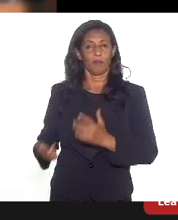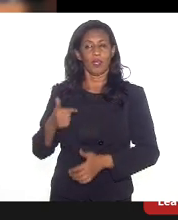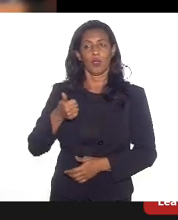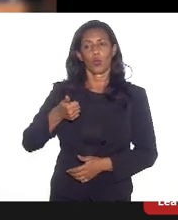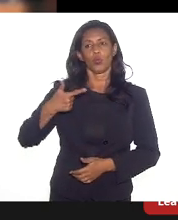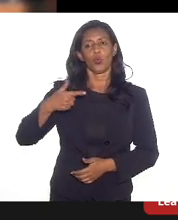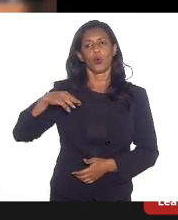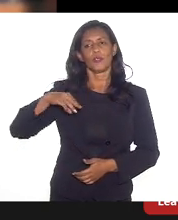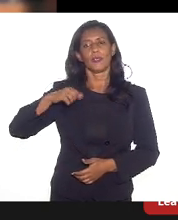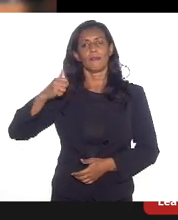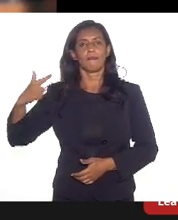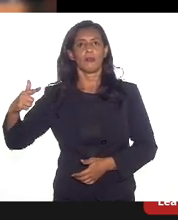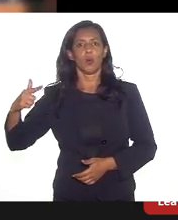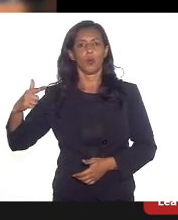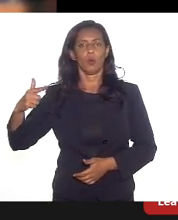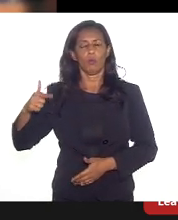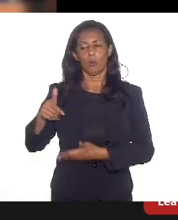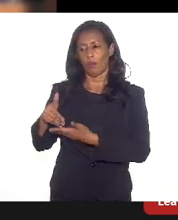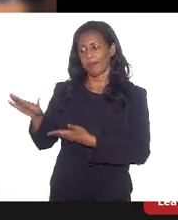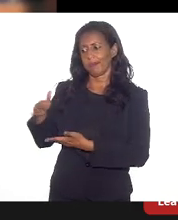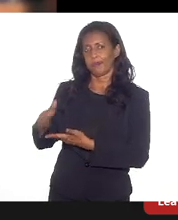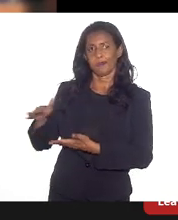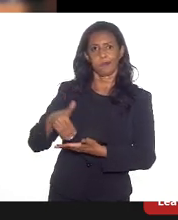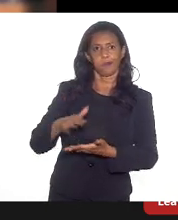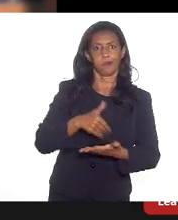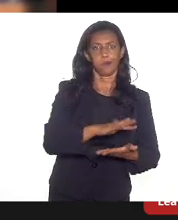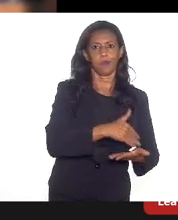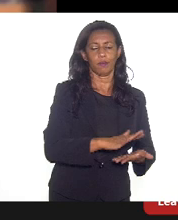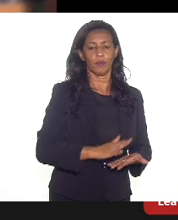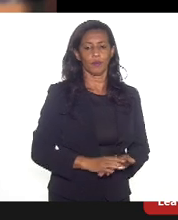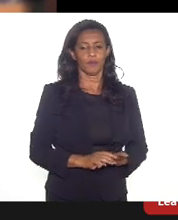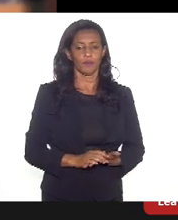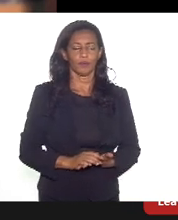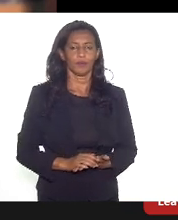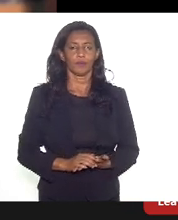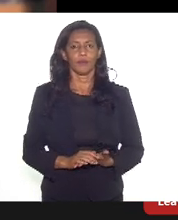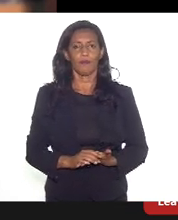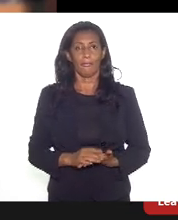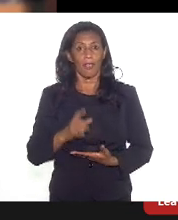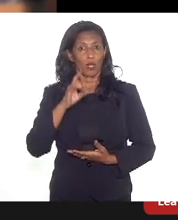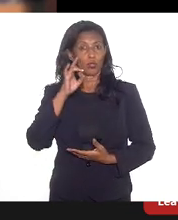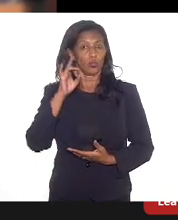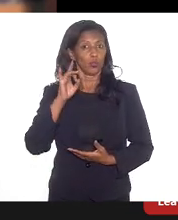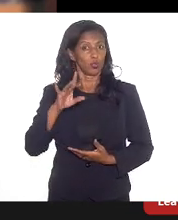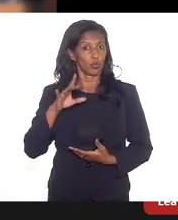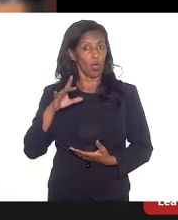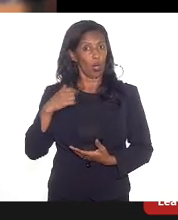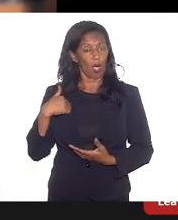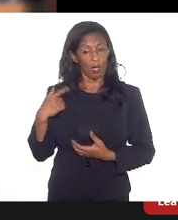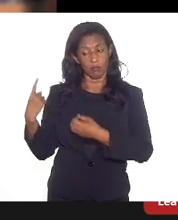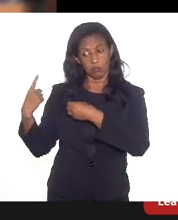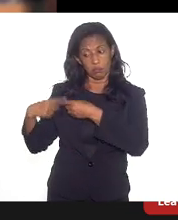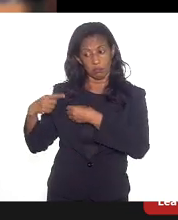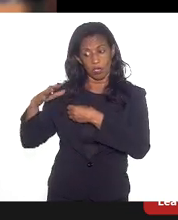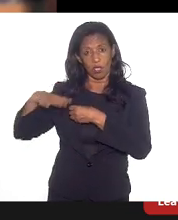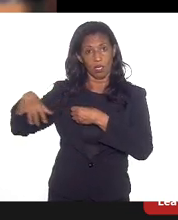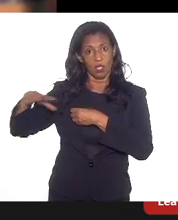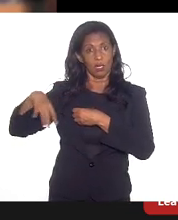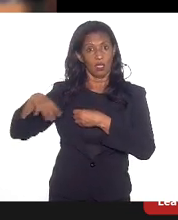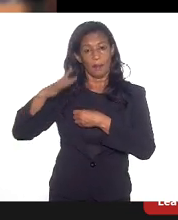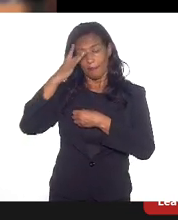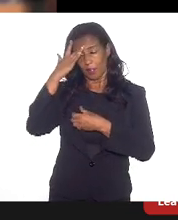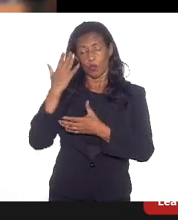diretos, cada setor produtivo do setor naval é 5, então de 12 mil só no município do Rio são 60 mil